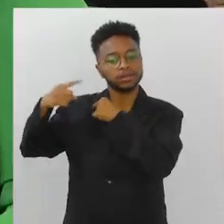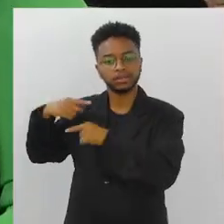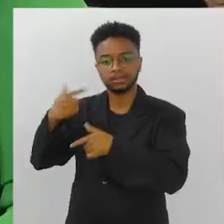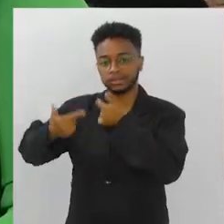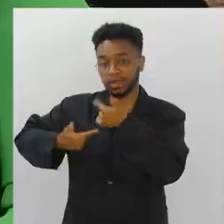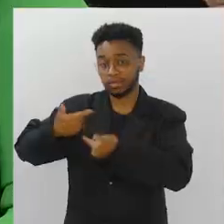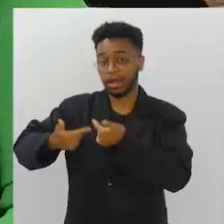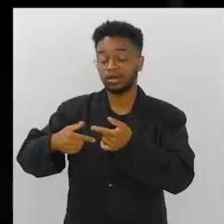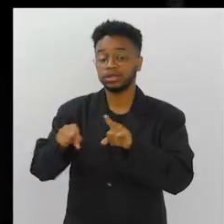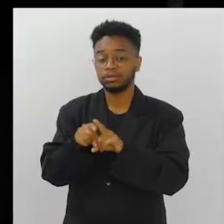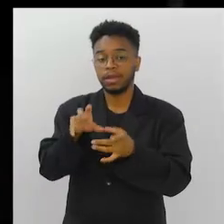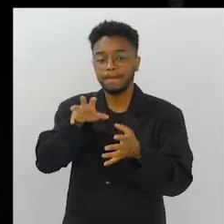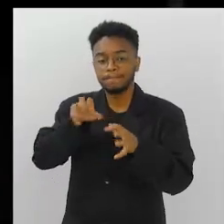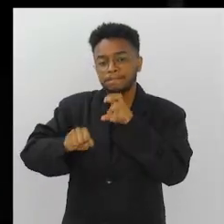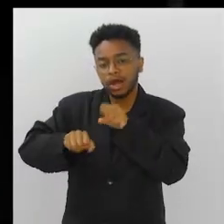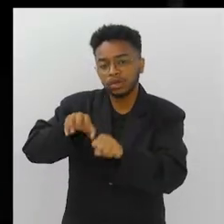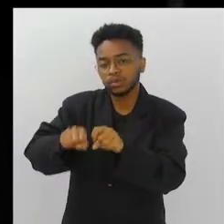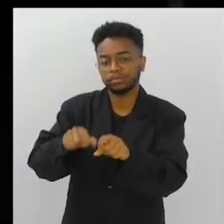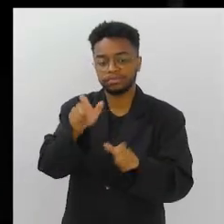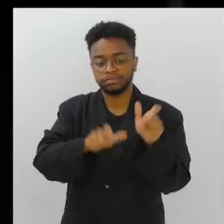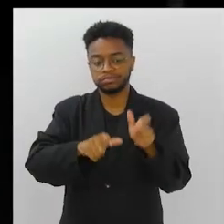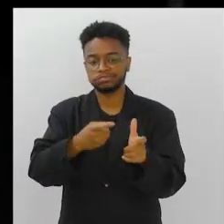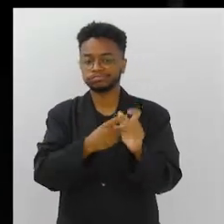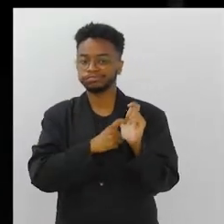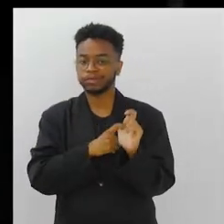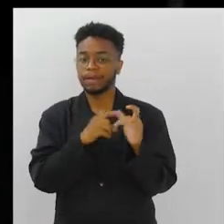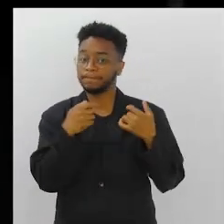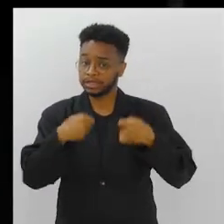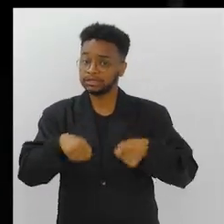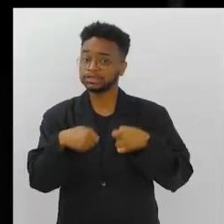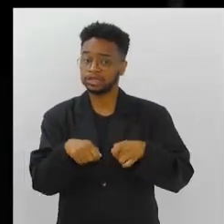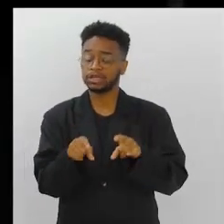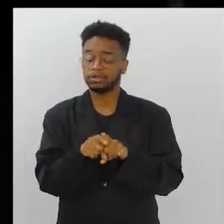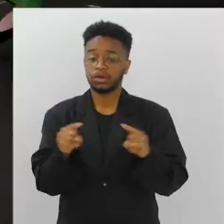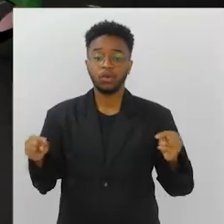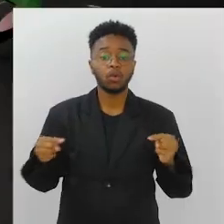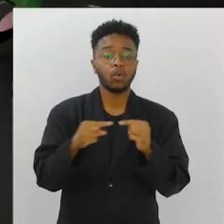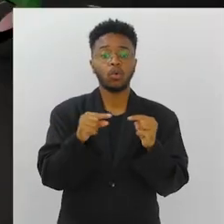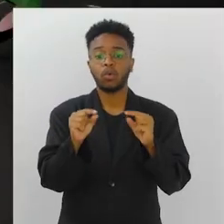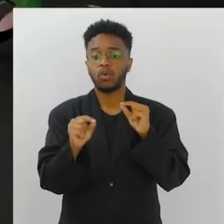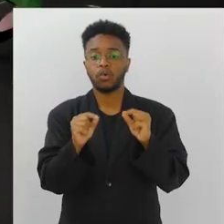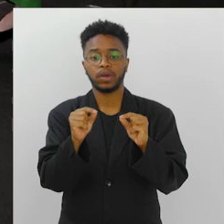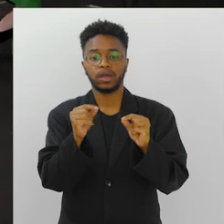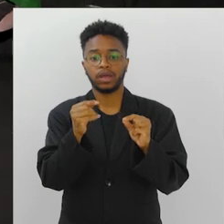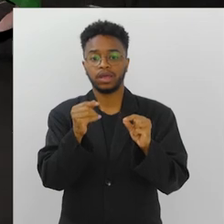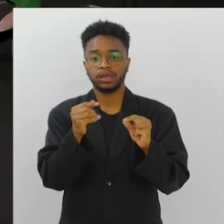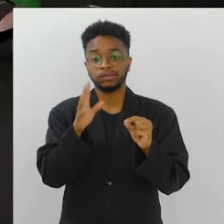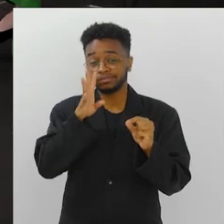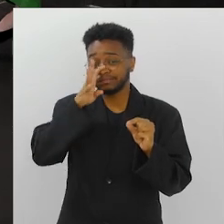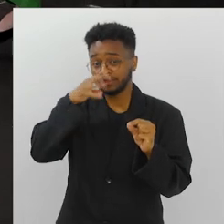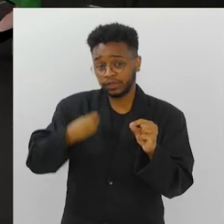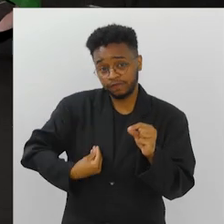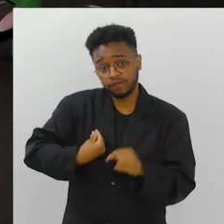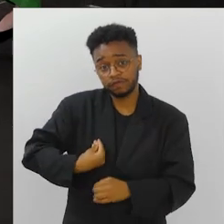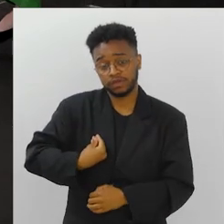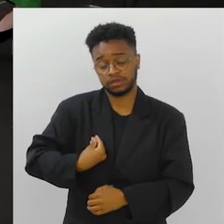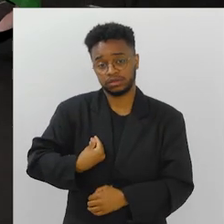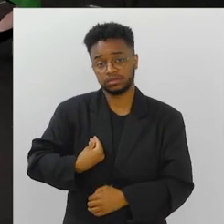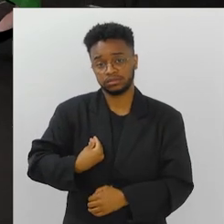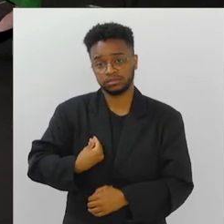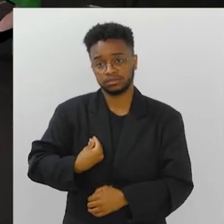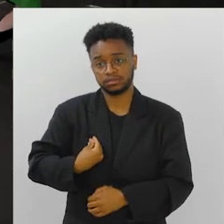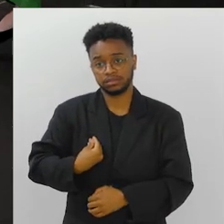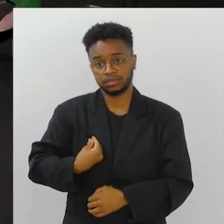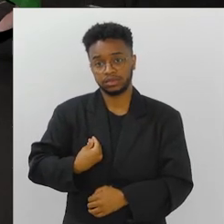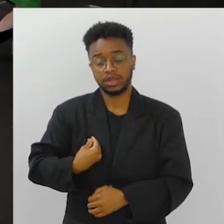trabalho e é um trabalho manual e que a pessoa depende daquilo. Alimentar, né, Matos? Tem a ver com a sobrevida, a